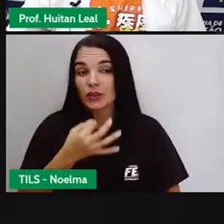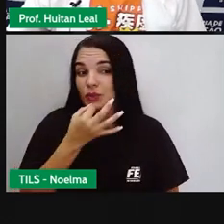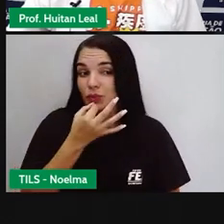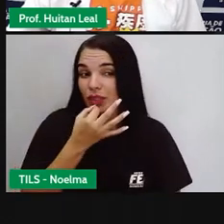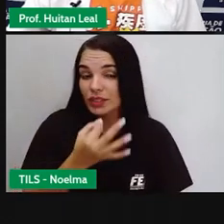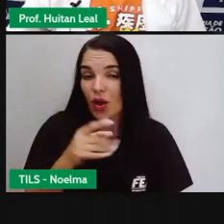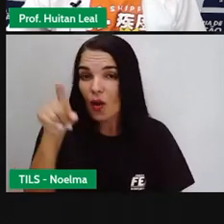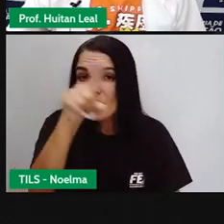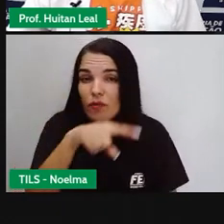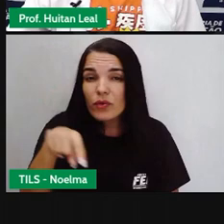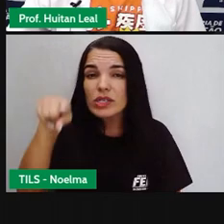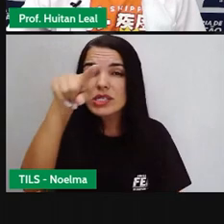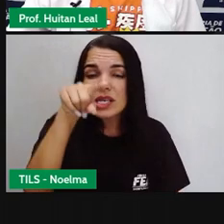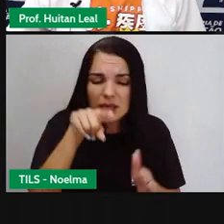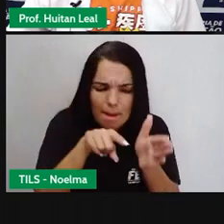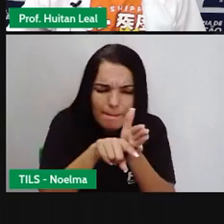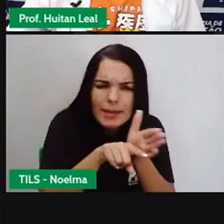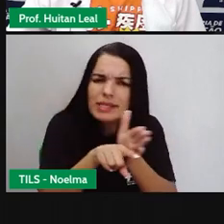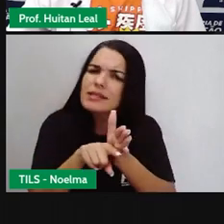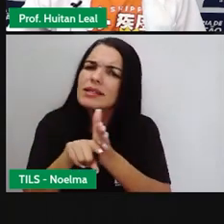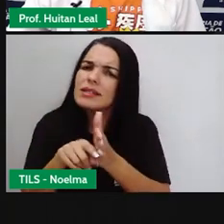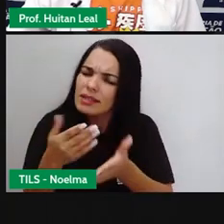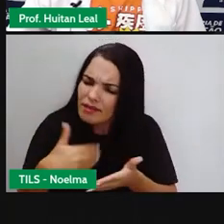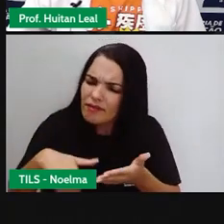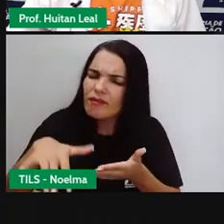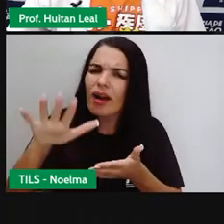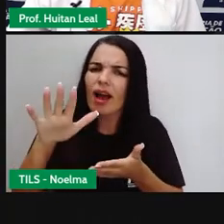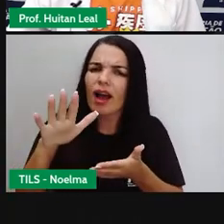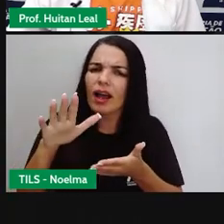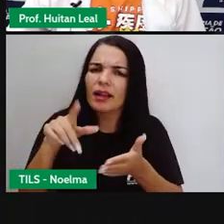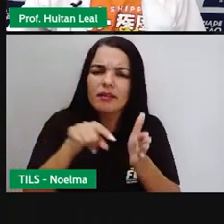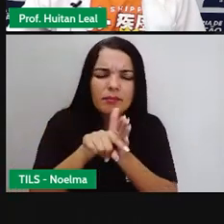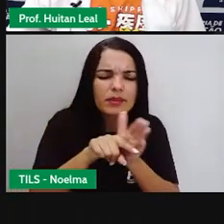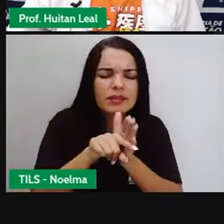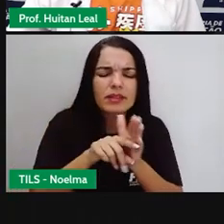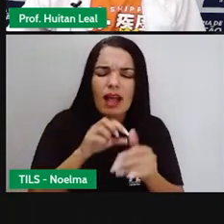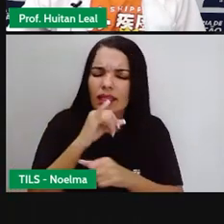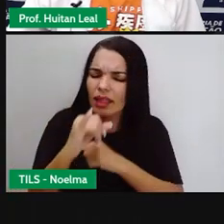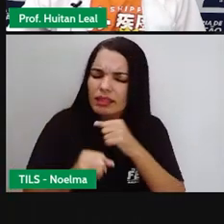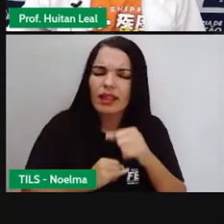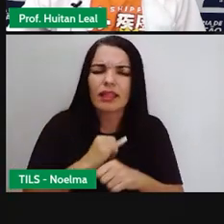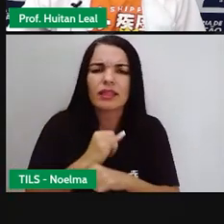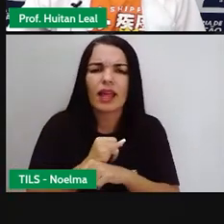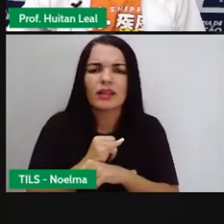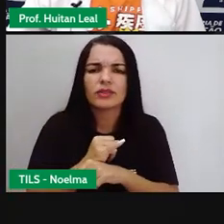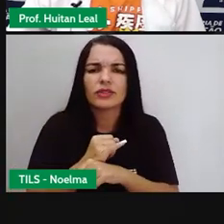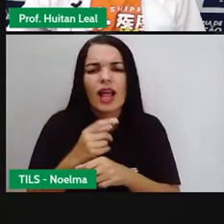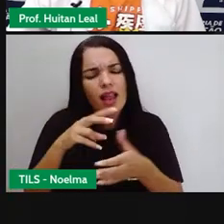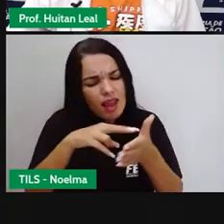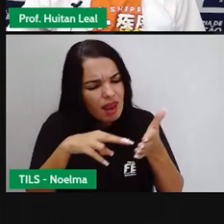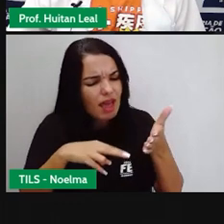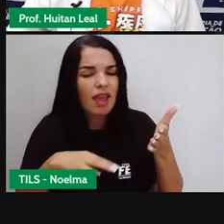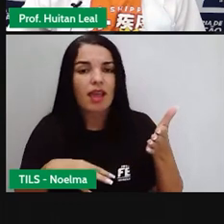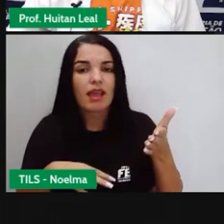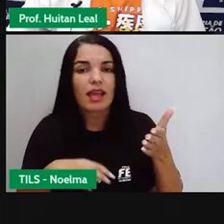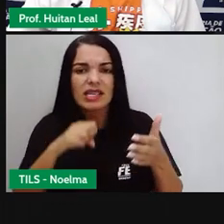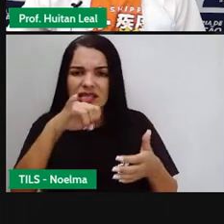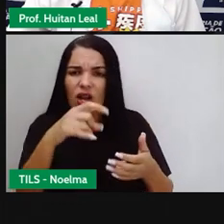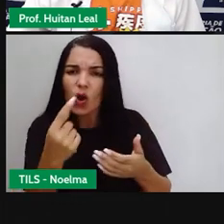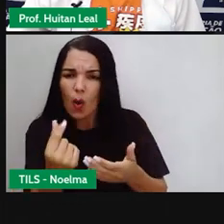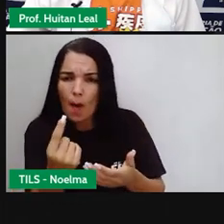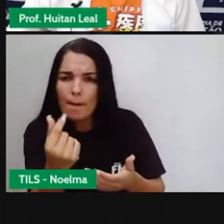indígenas que façam a leitura desses livros. Porque comprar livro e deixar guardadinho não vai te trazer